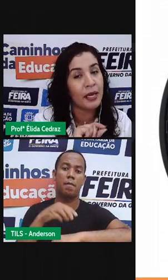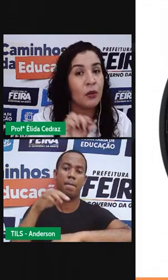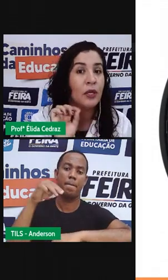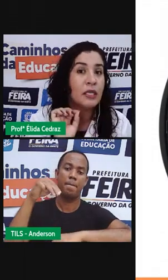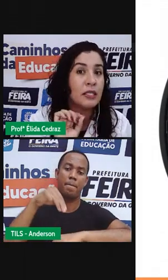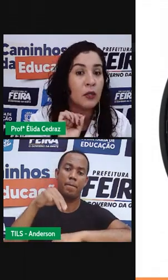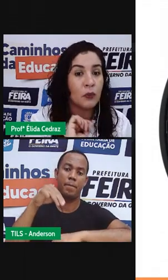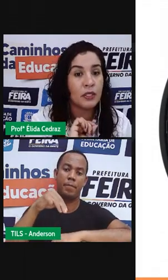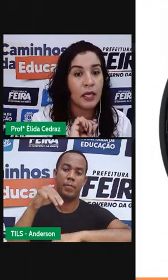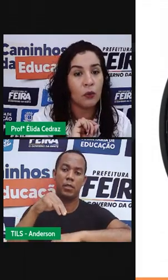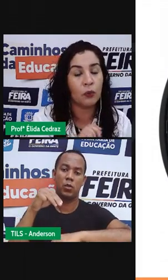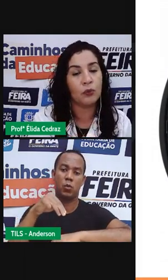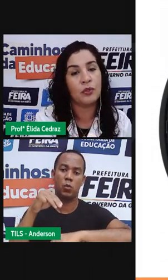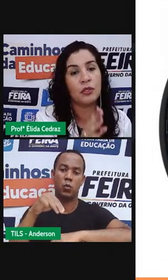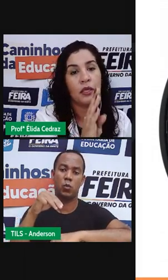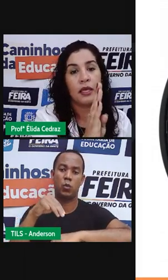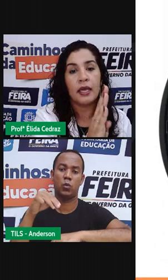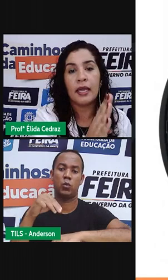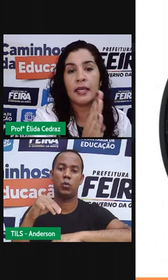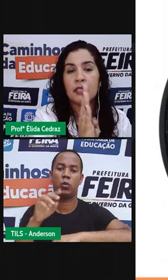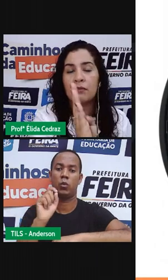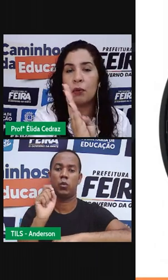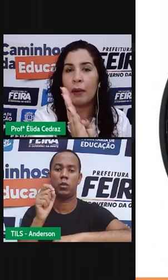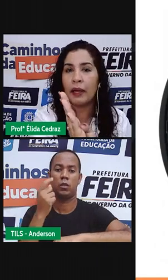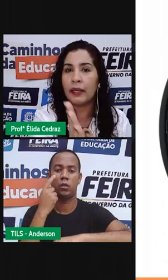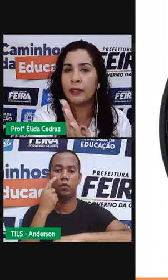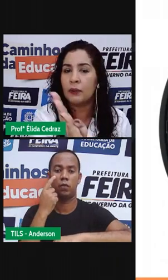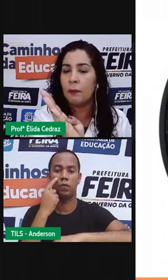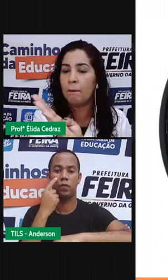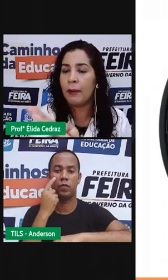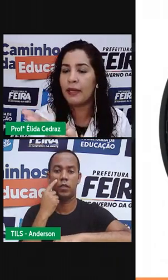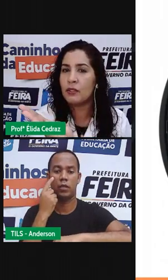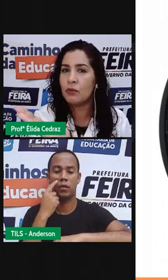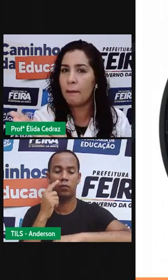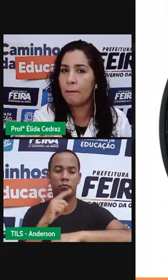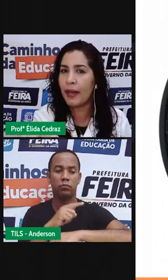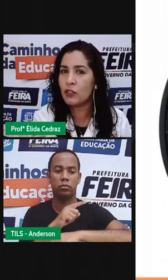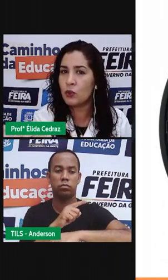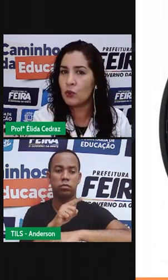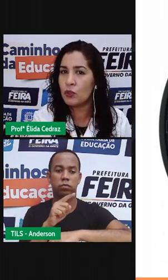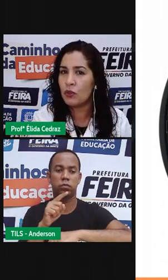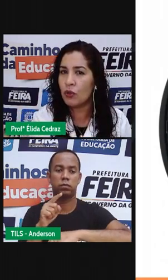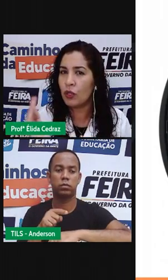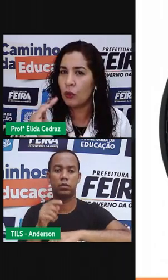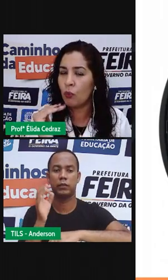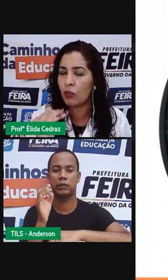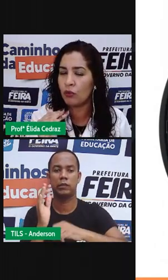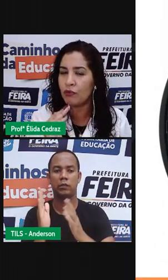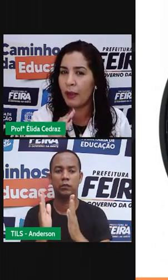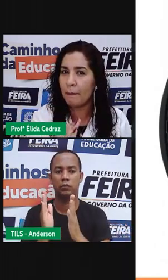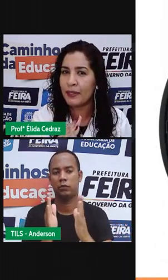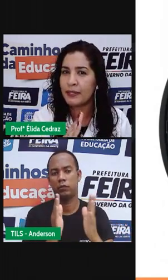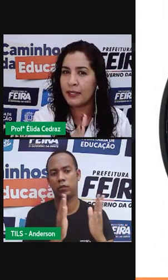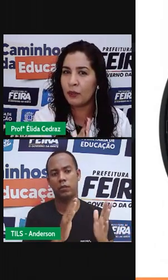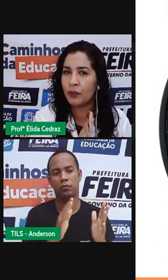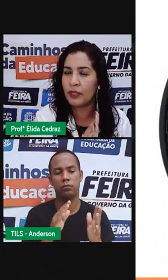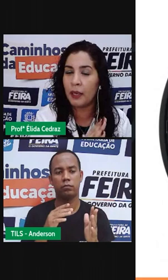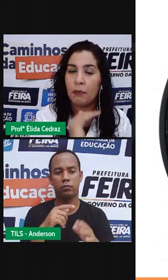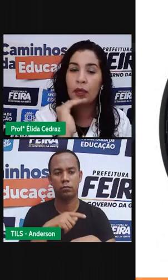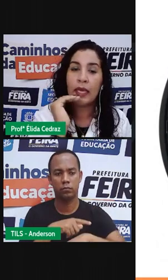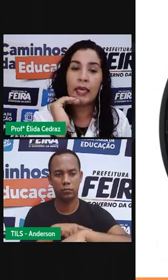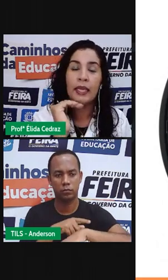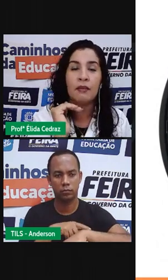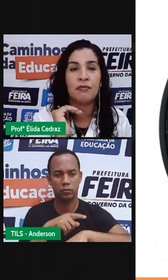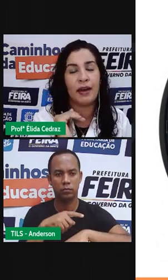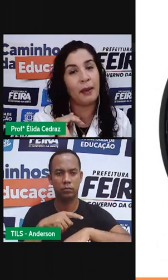vermelho são os segundos. Eles vão marcando, passo a passo. Enquanto vai passando o